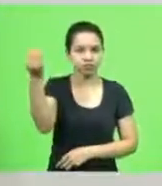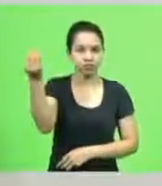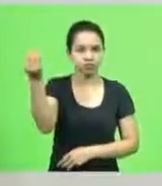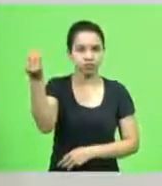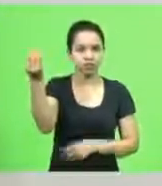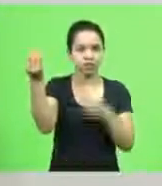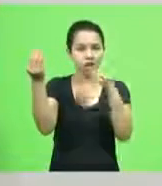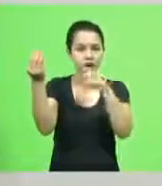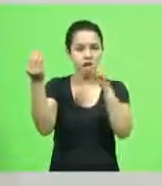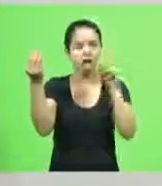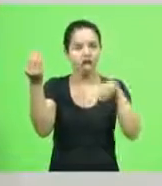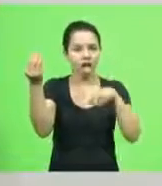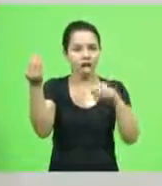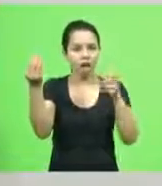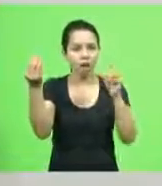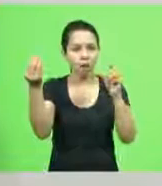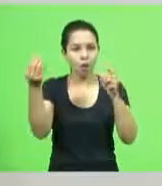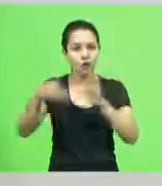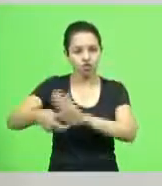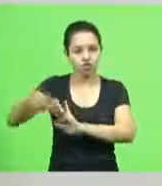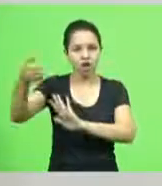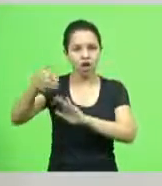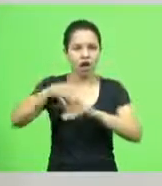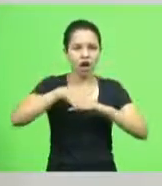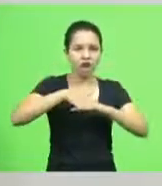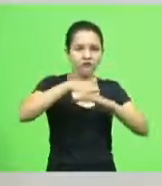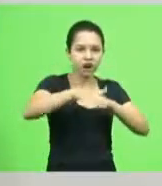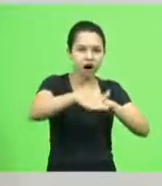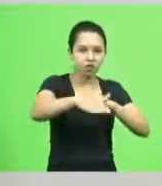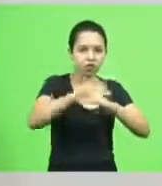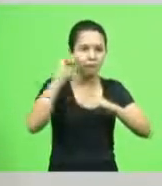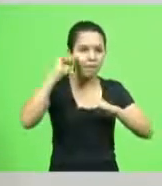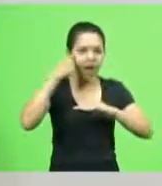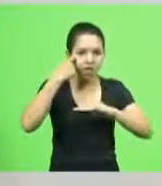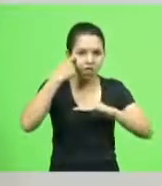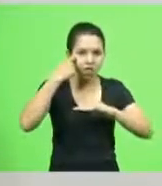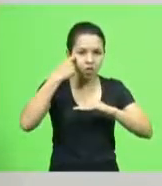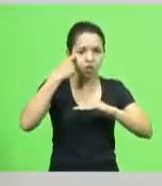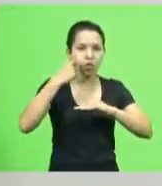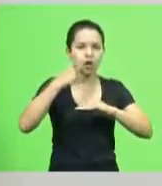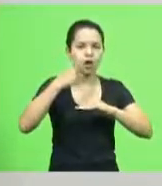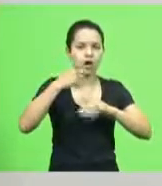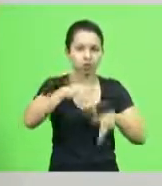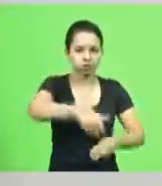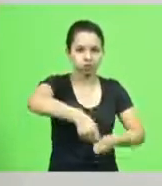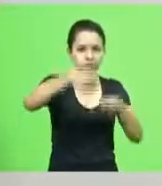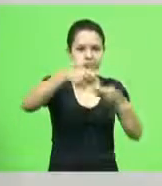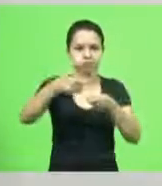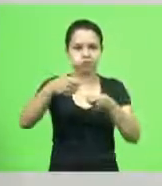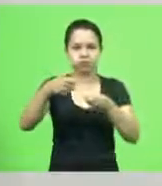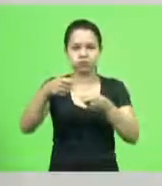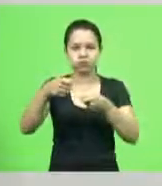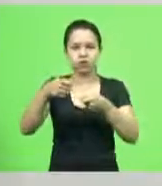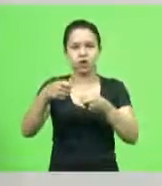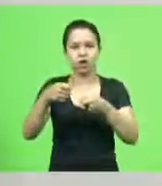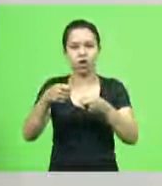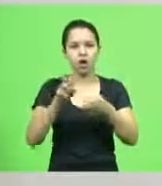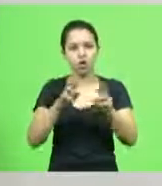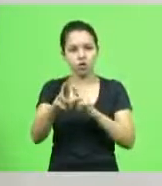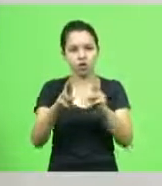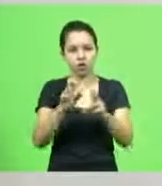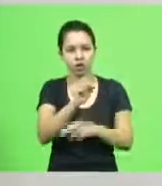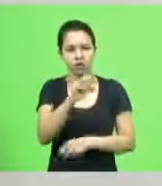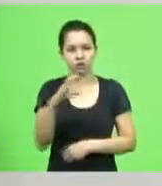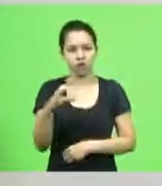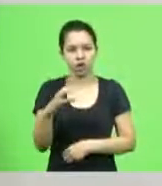um pedaço do asfalto colhido numa rodovia catarinense isso aqui é